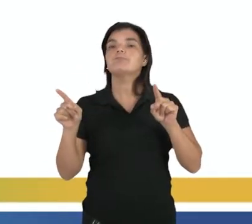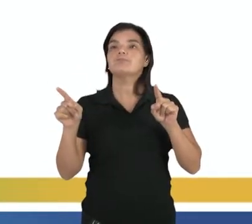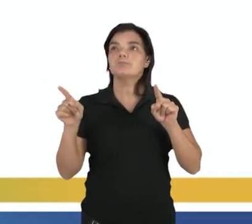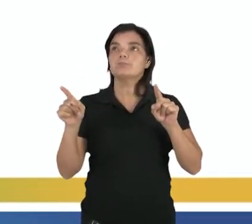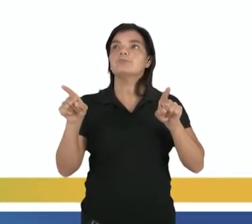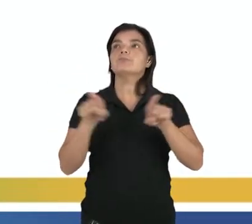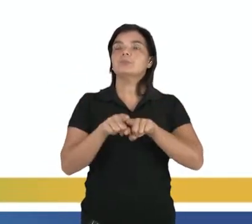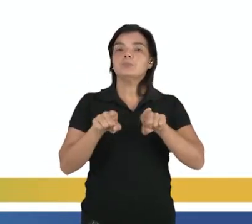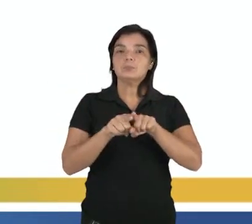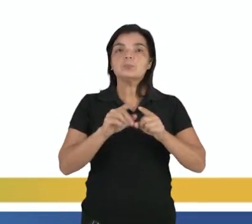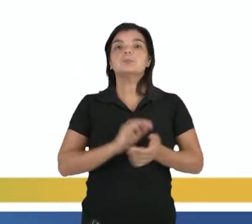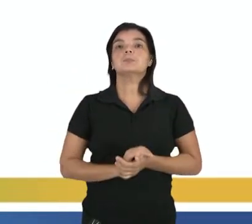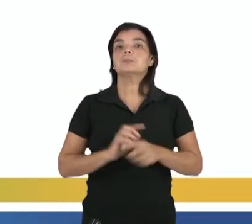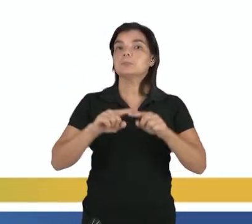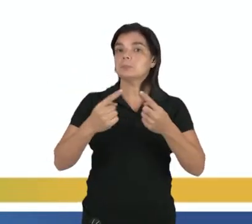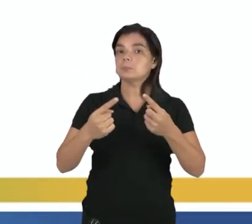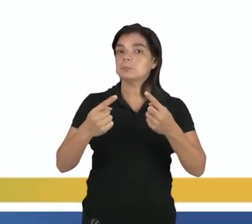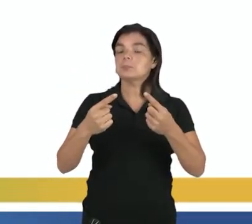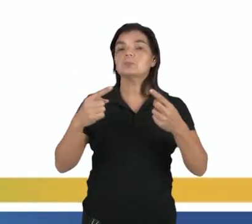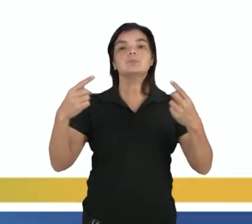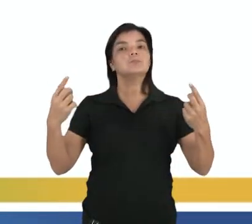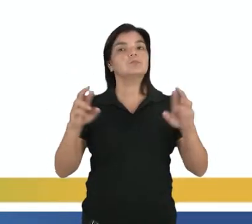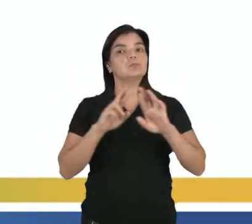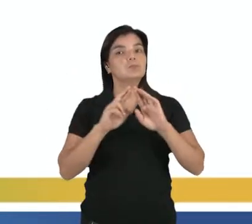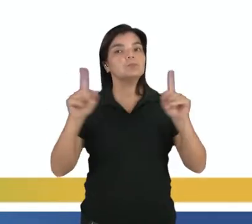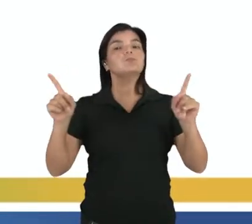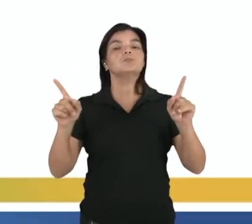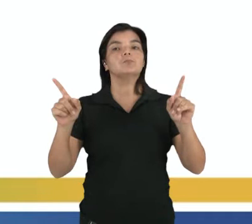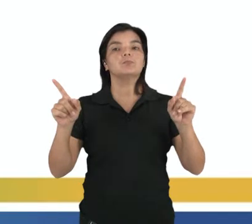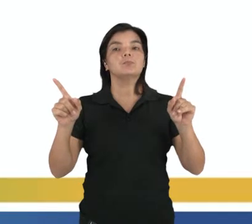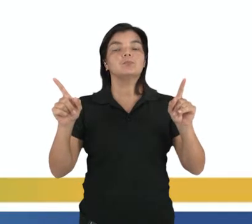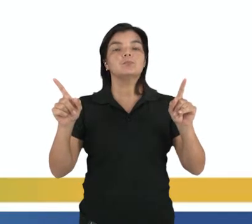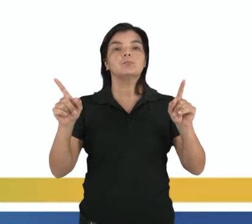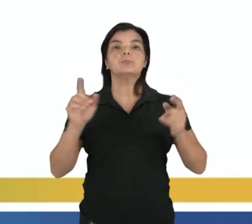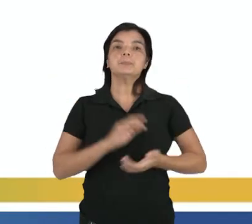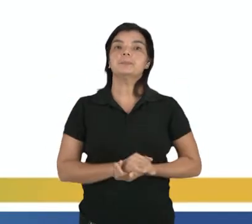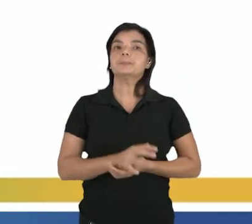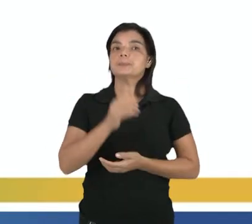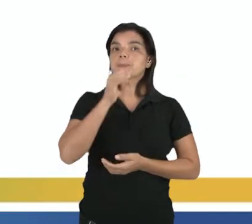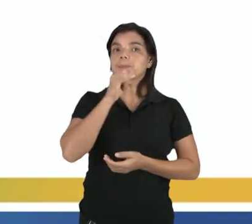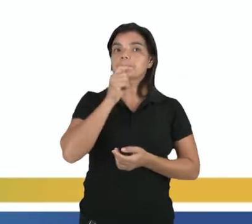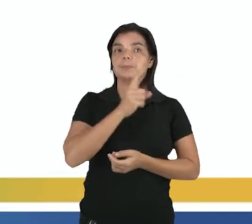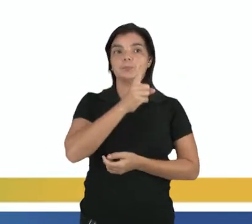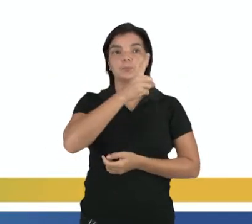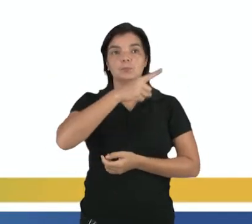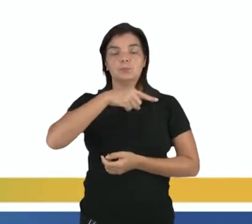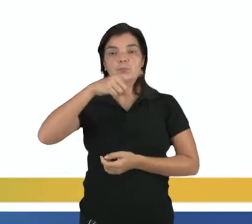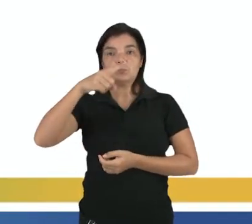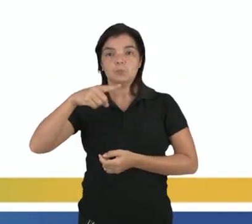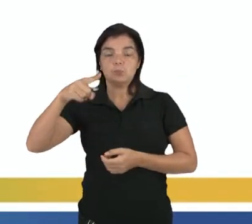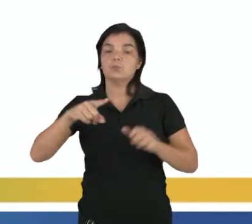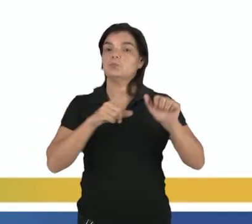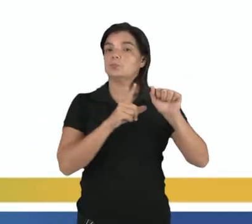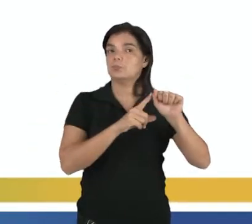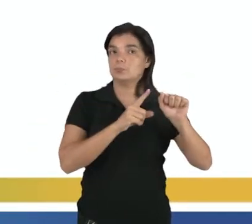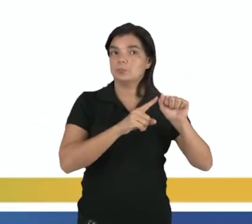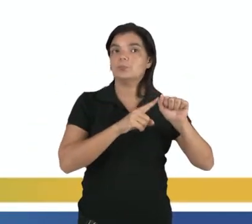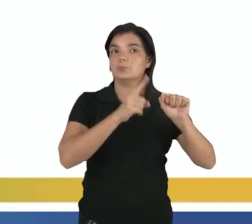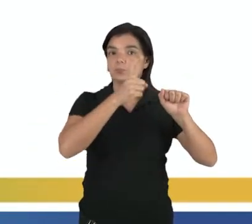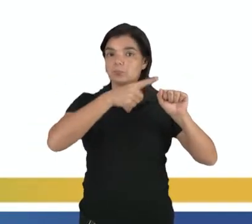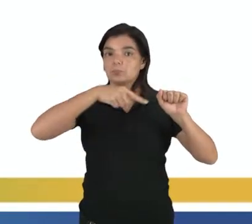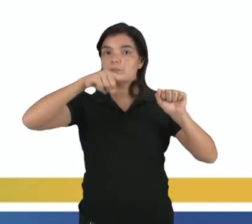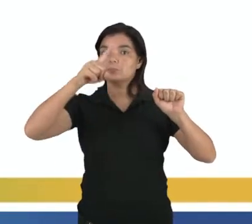mesma direção, tá, só que com sentidos contrários e fases opostas. Que está representado aqui, ó. Por exemplo, tem essa onda aqui,